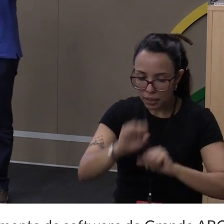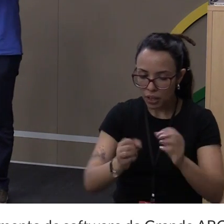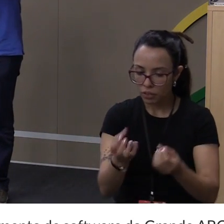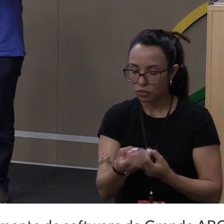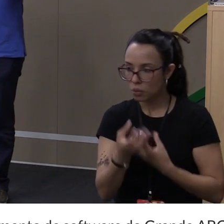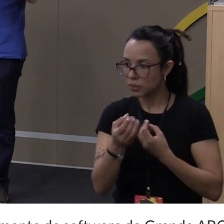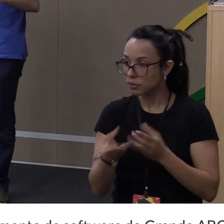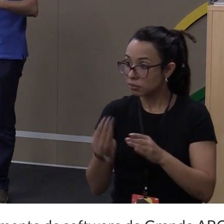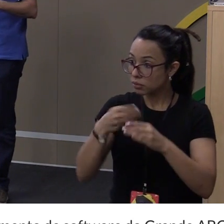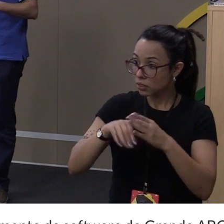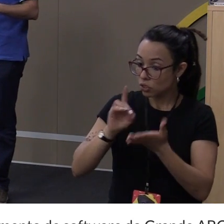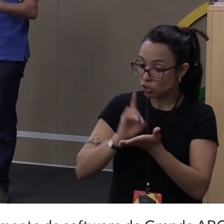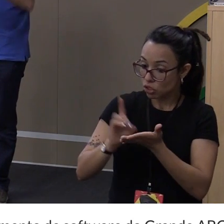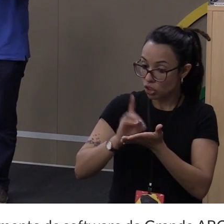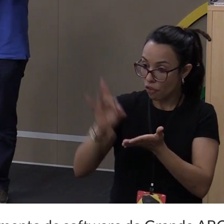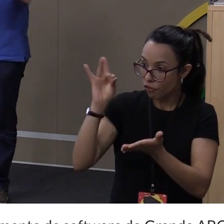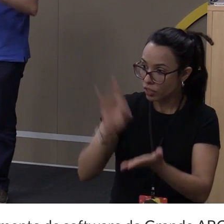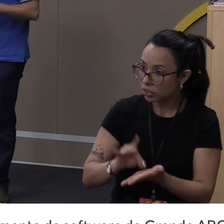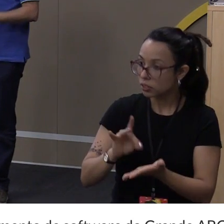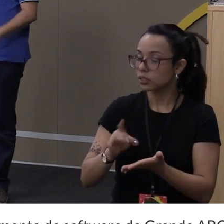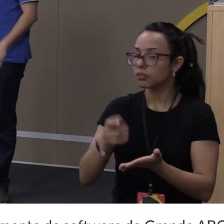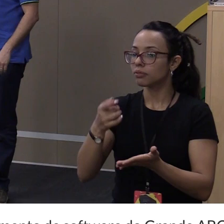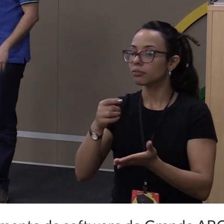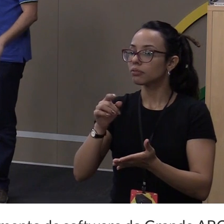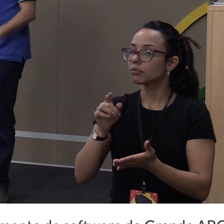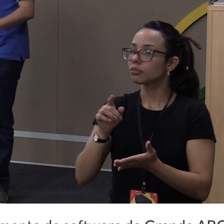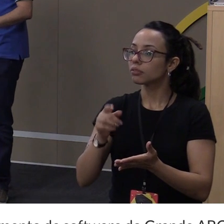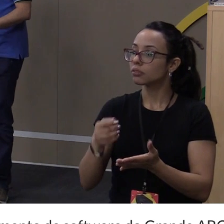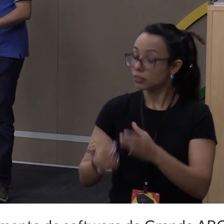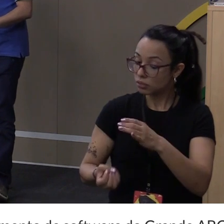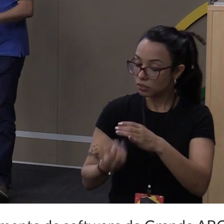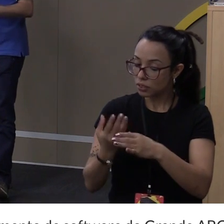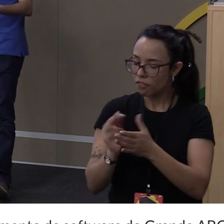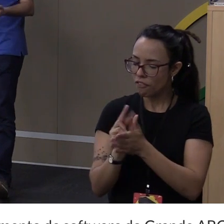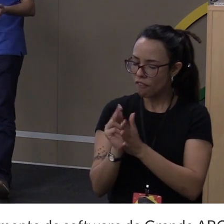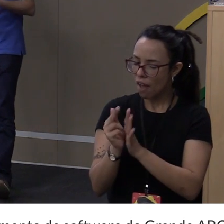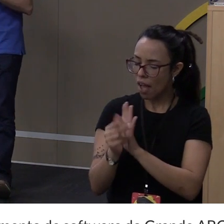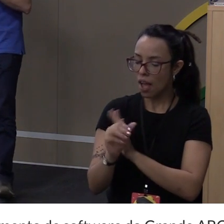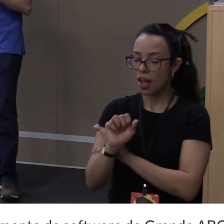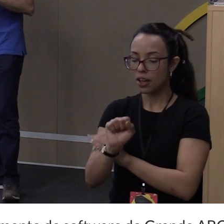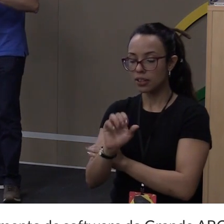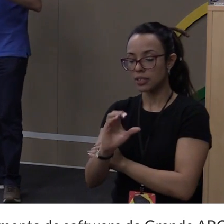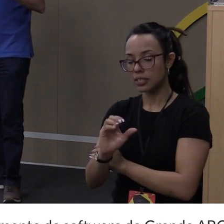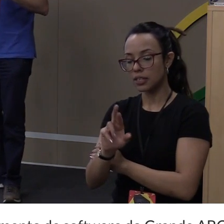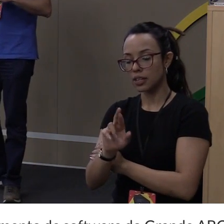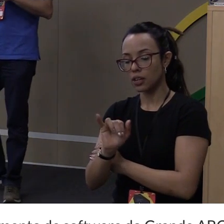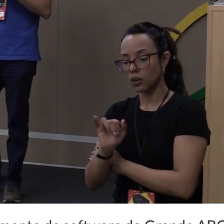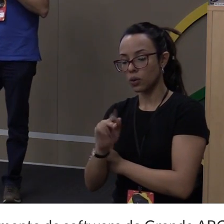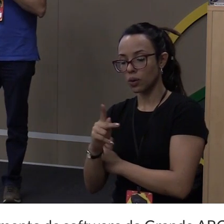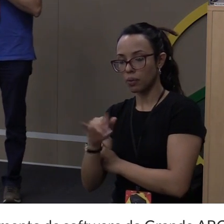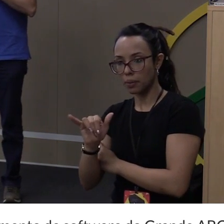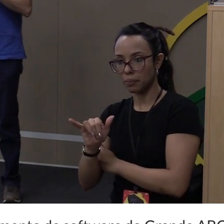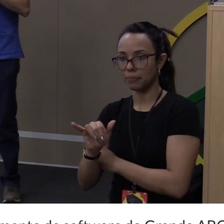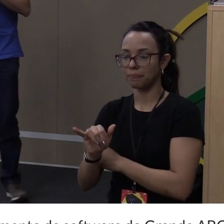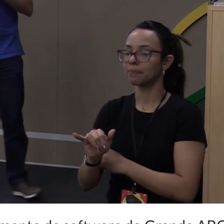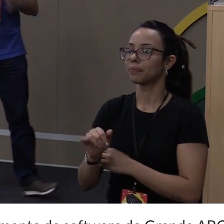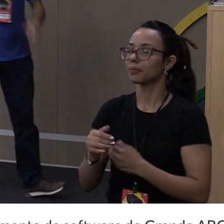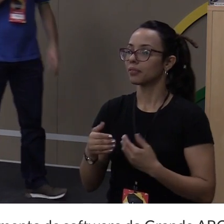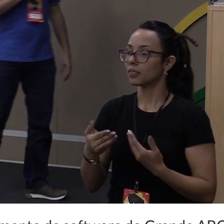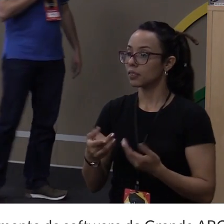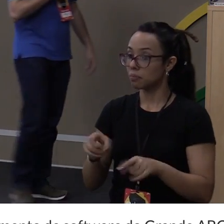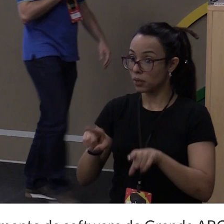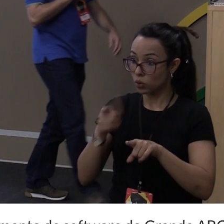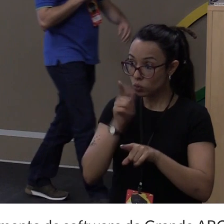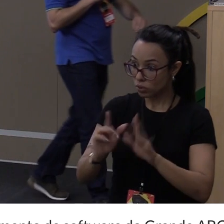a gente está criando vários scrapers usando o scrap para poder extrair. Então, eu vou mostrar